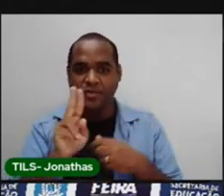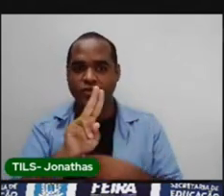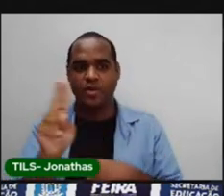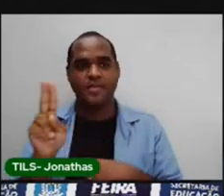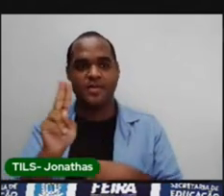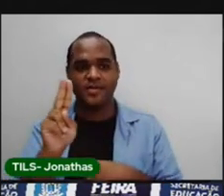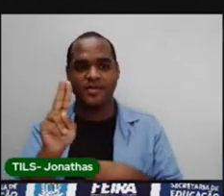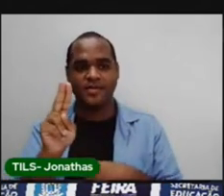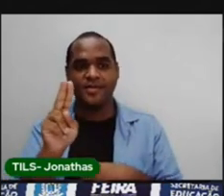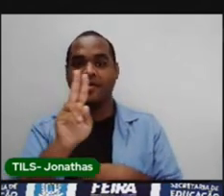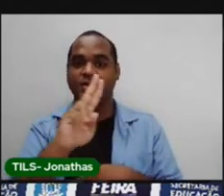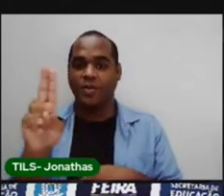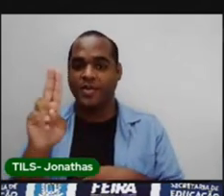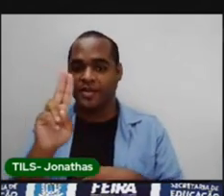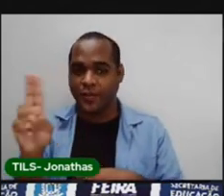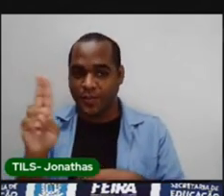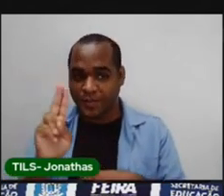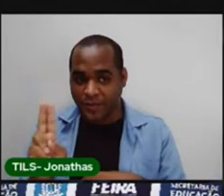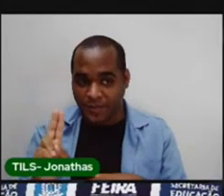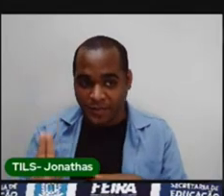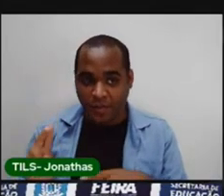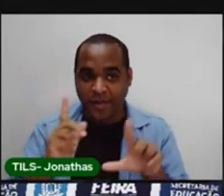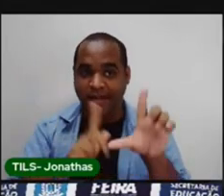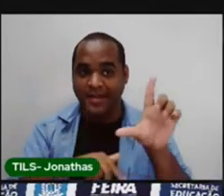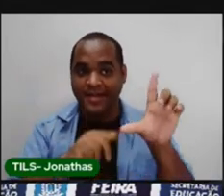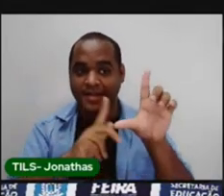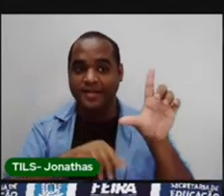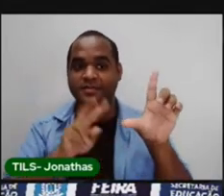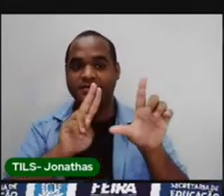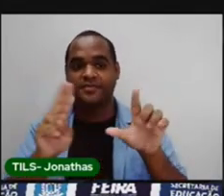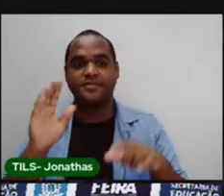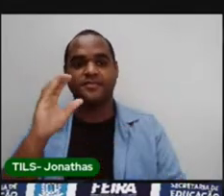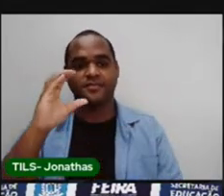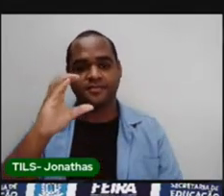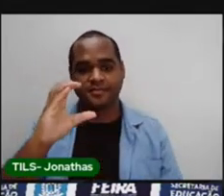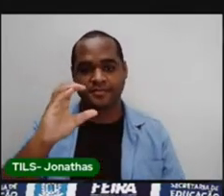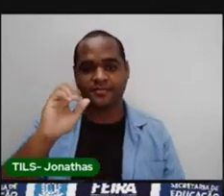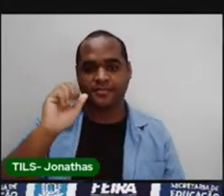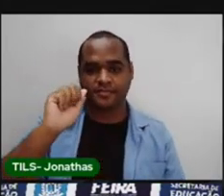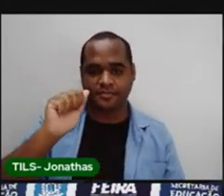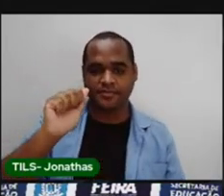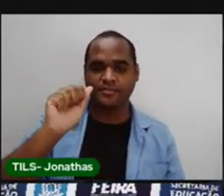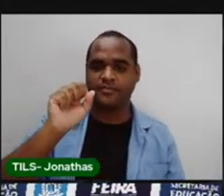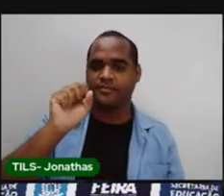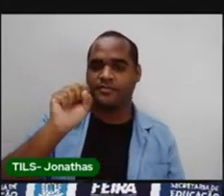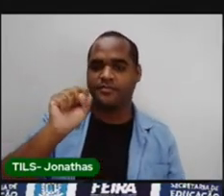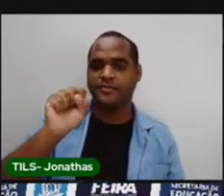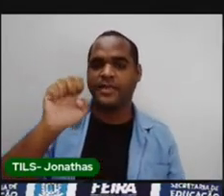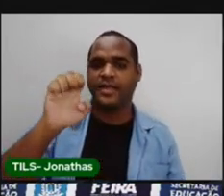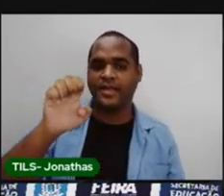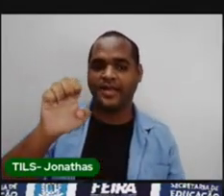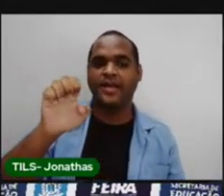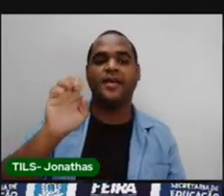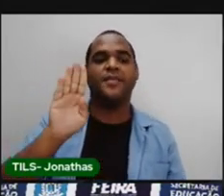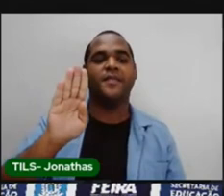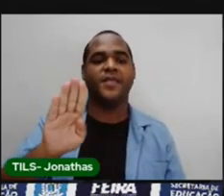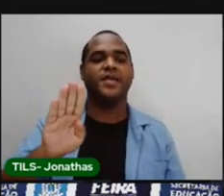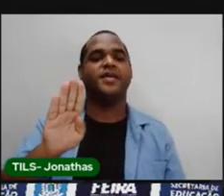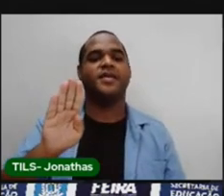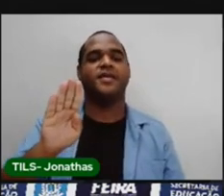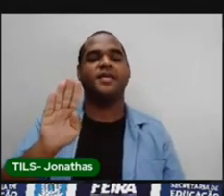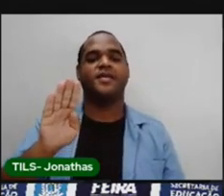primeira letra de cada palavra. E dá certinho, ó. C-A-S-E